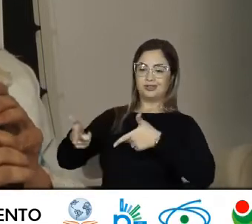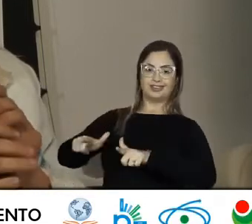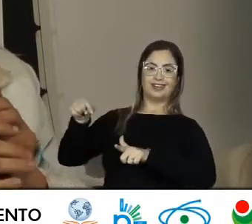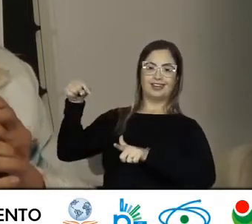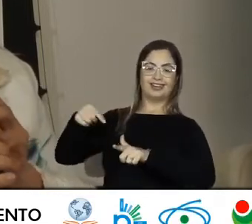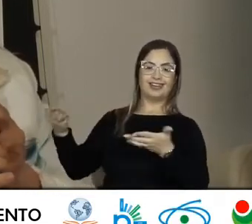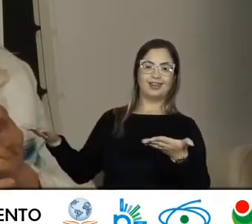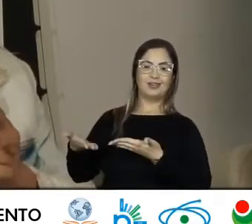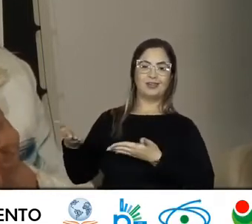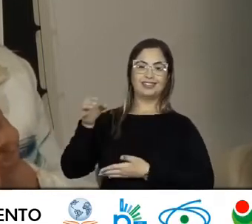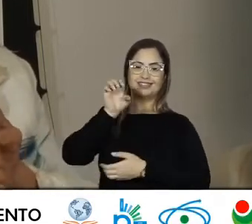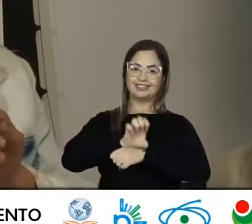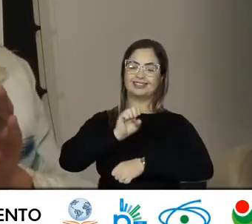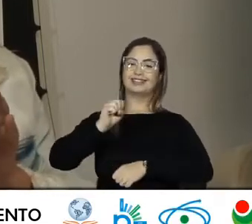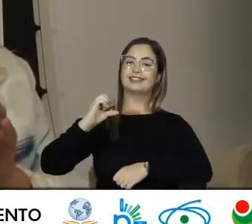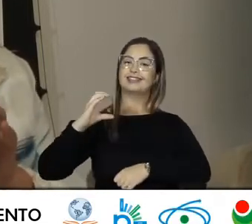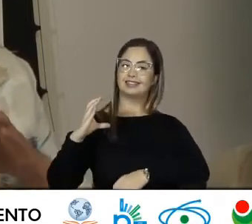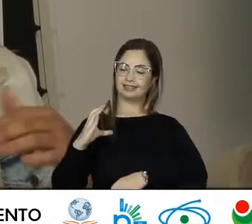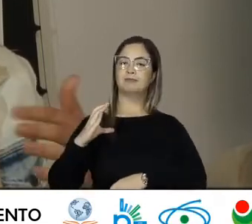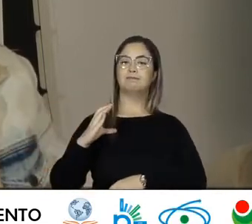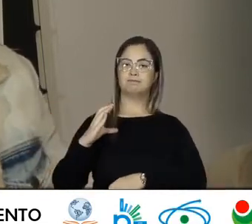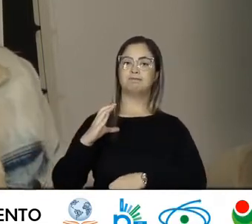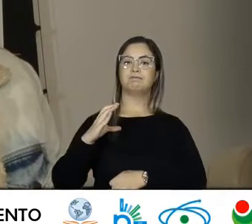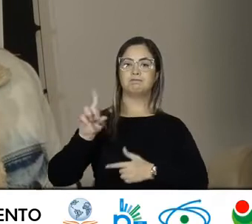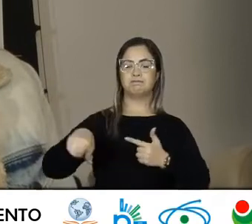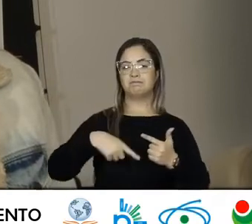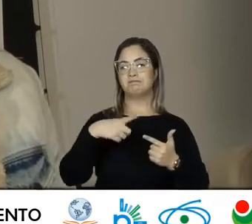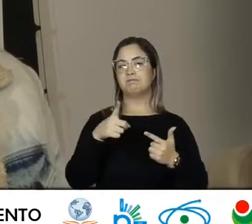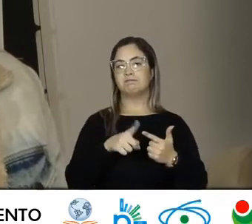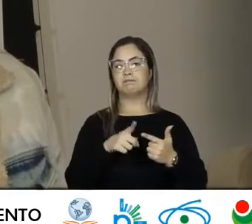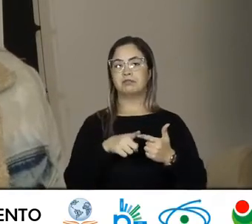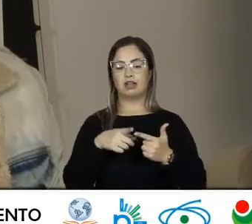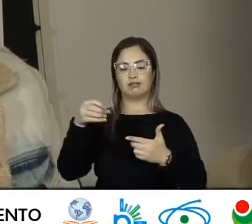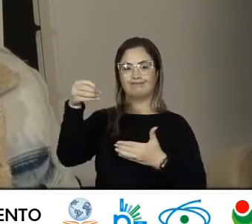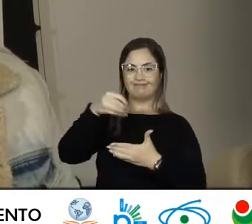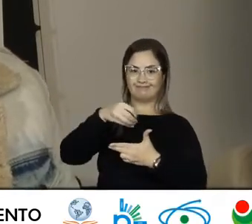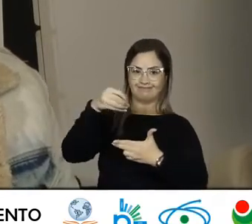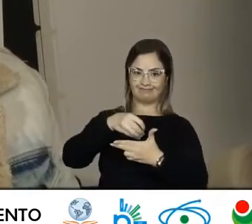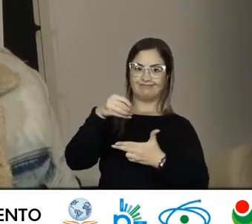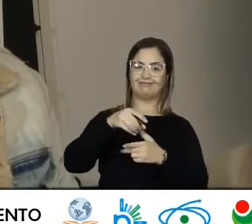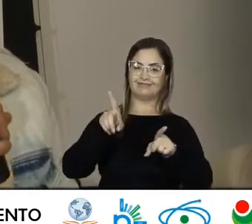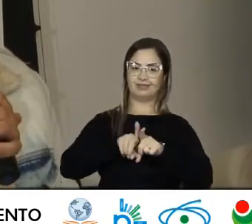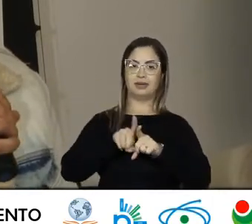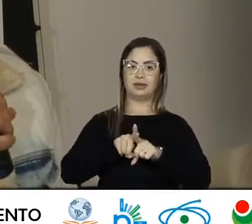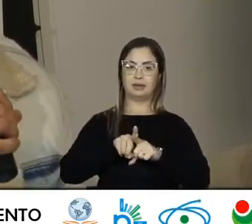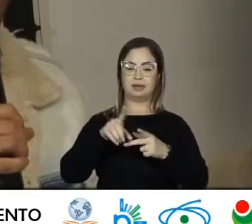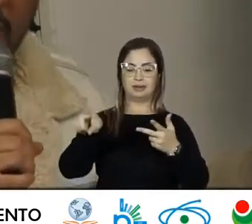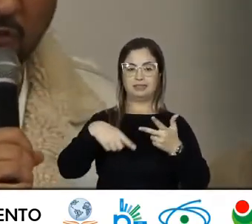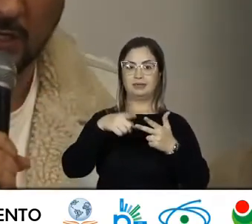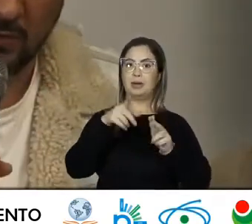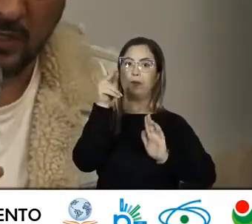Ocupamos Em Santa Catarina O lugar Que nós Ocupamos Como uma Universidade E um programa Com vocação